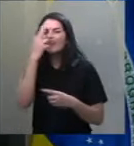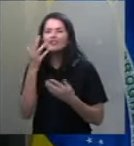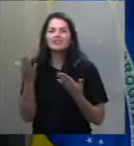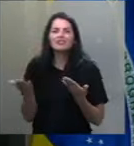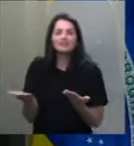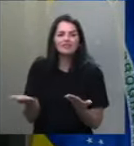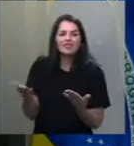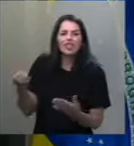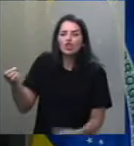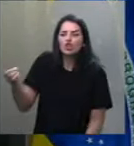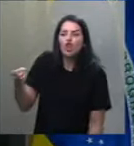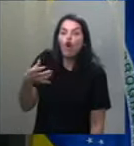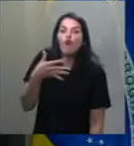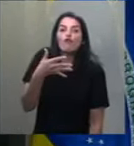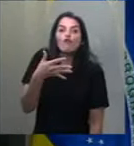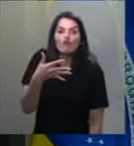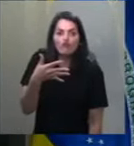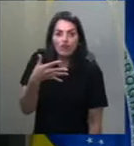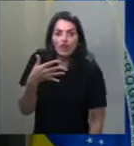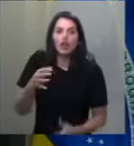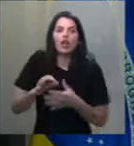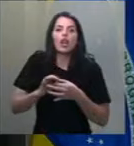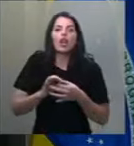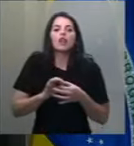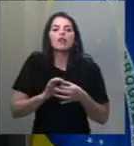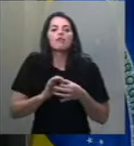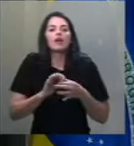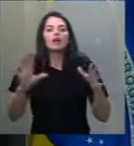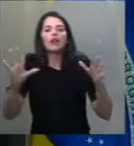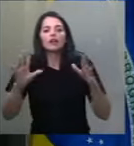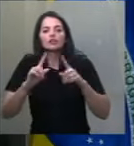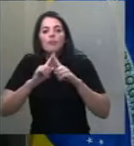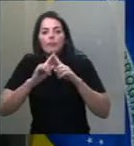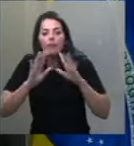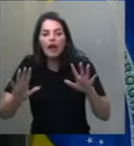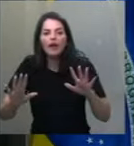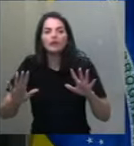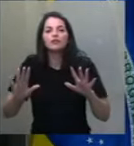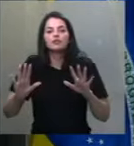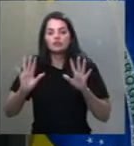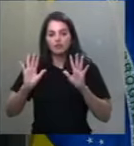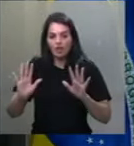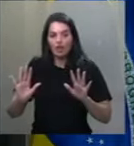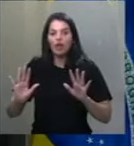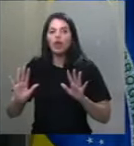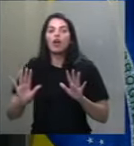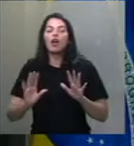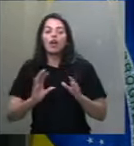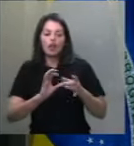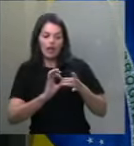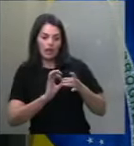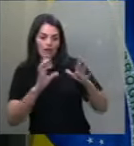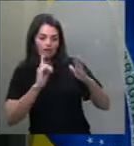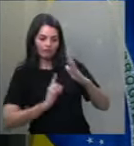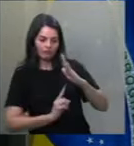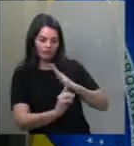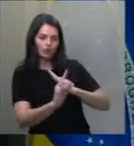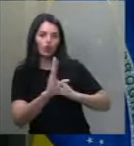nova de liberdade condicional dada àquele deputado federal,